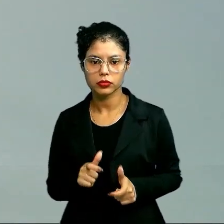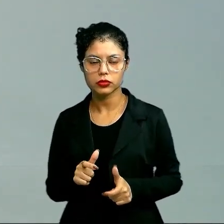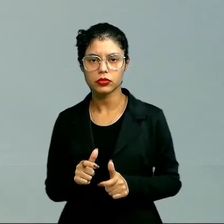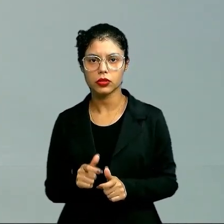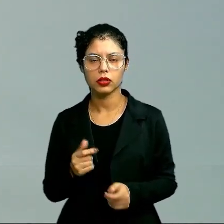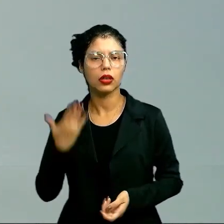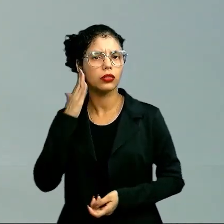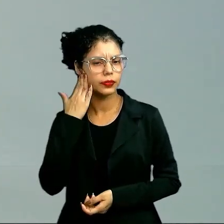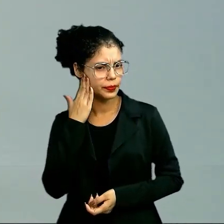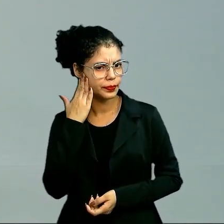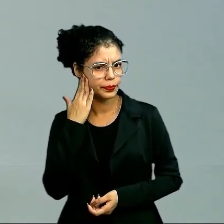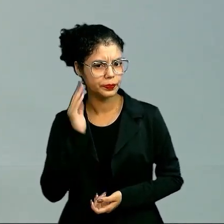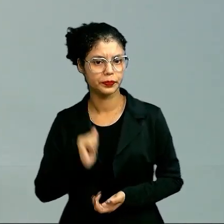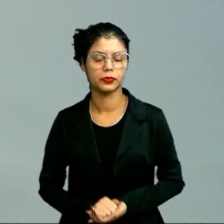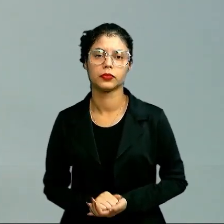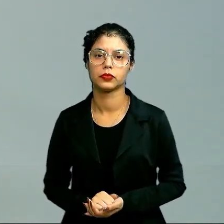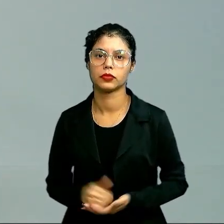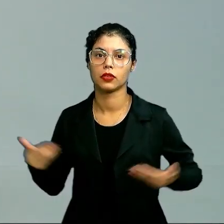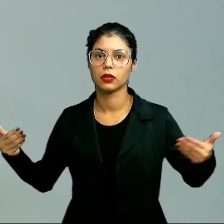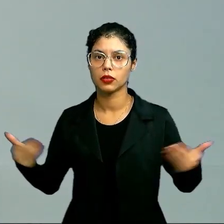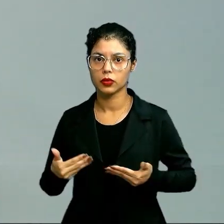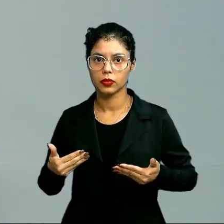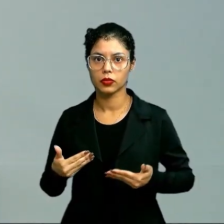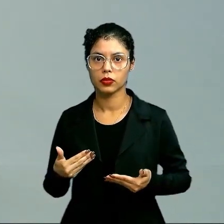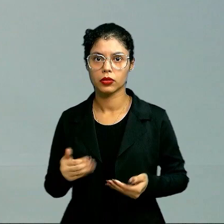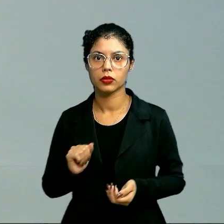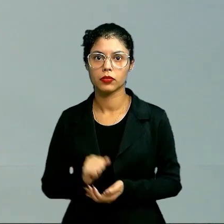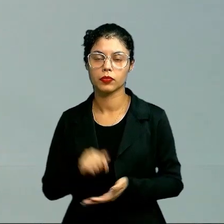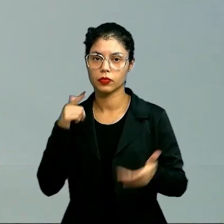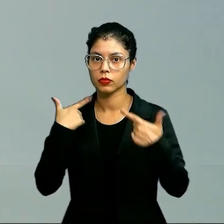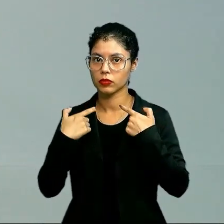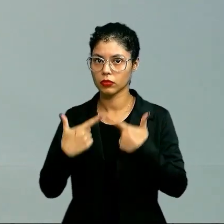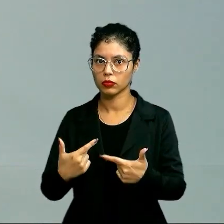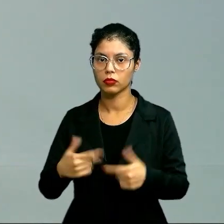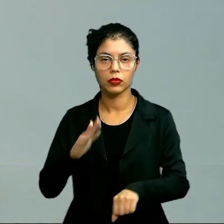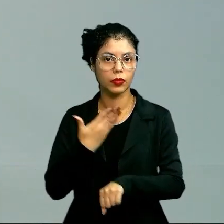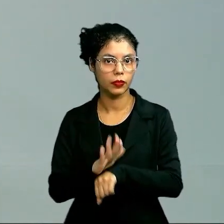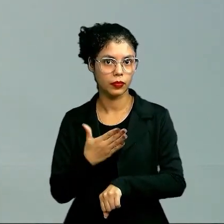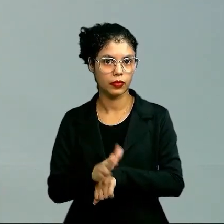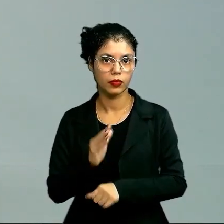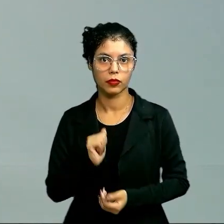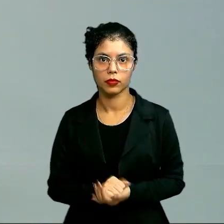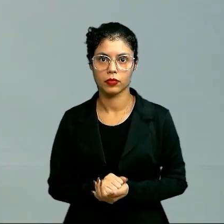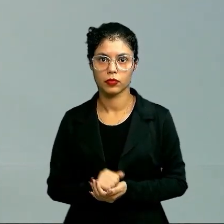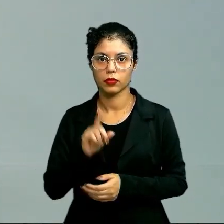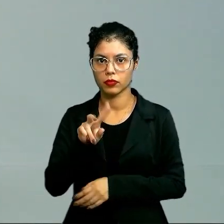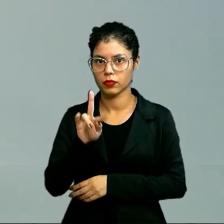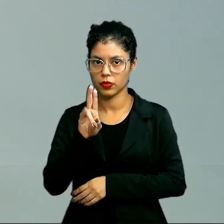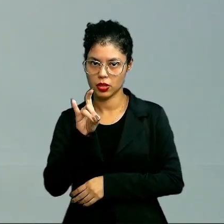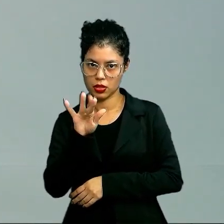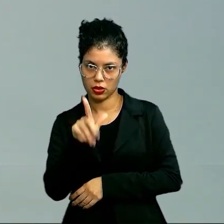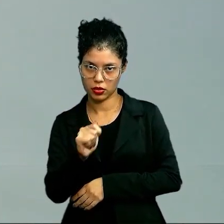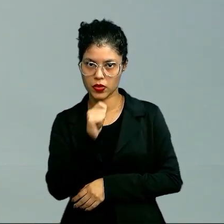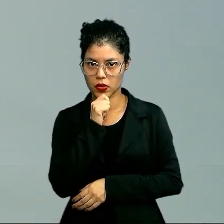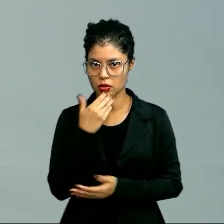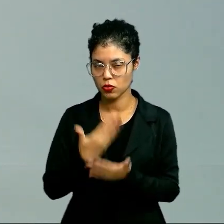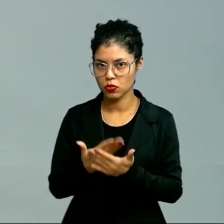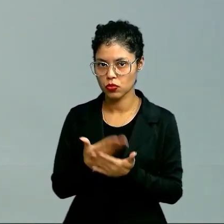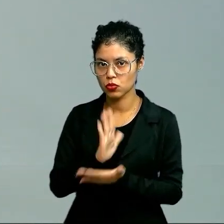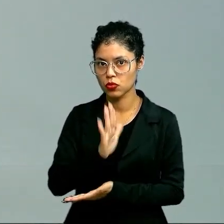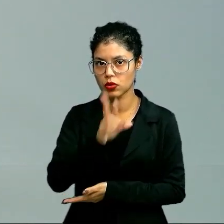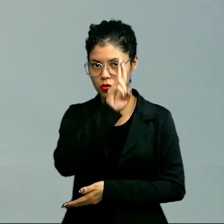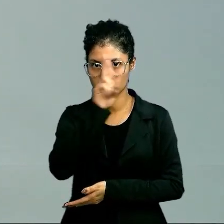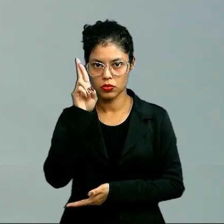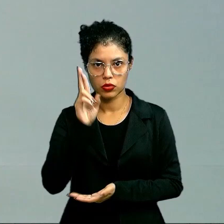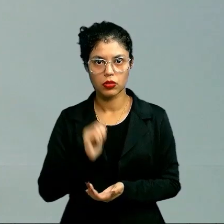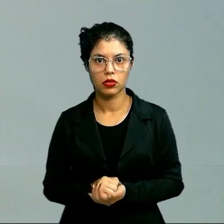entender. Agora, essa guerra é uma guerra prática? Não, é uma guerra velada. Muita gente já estudou histórias e